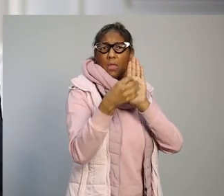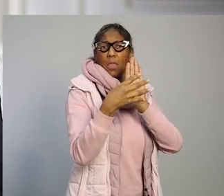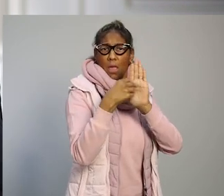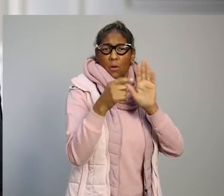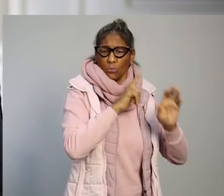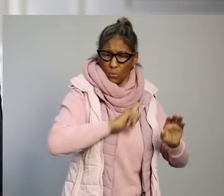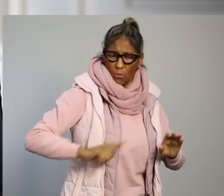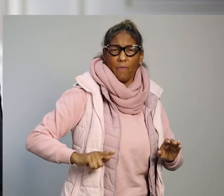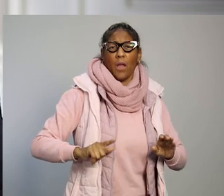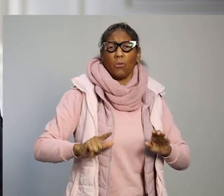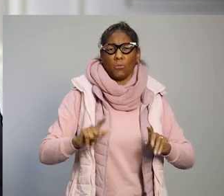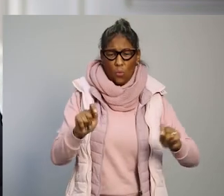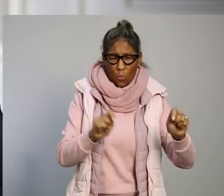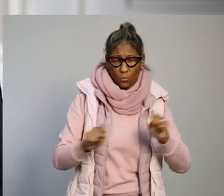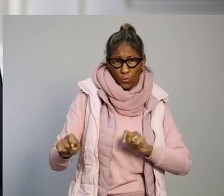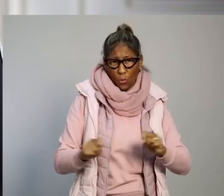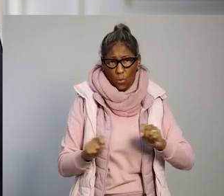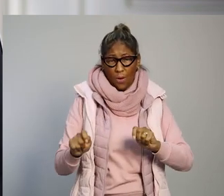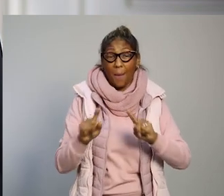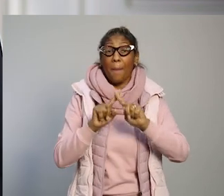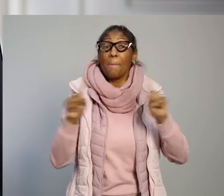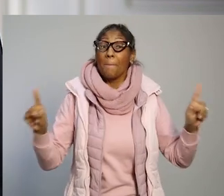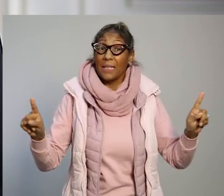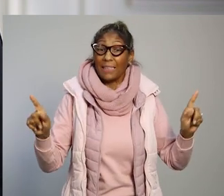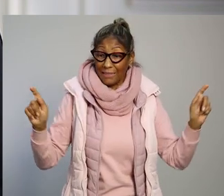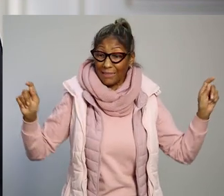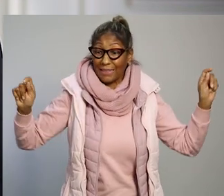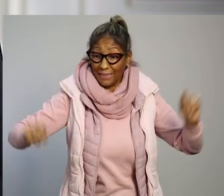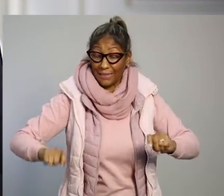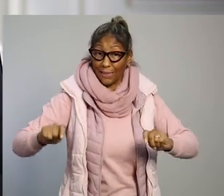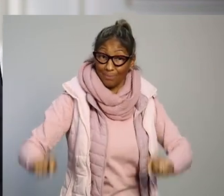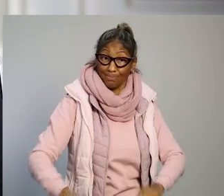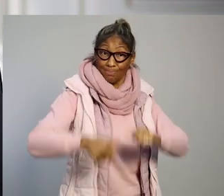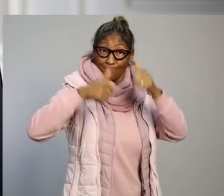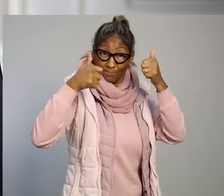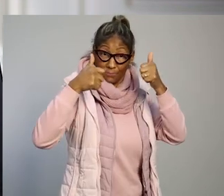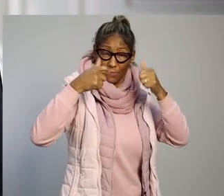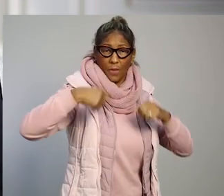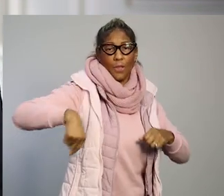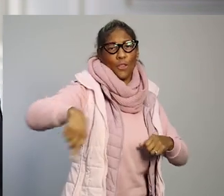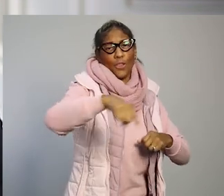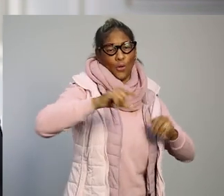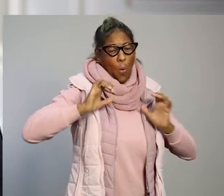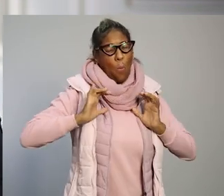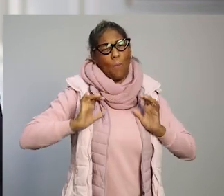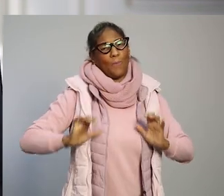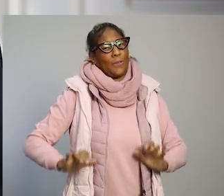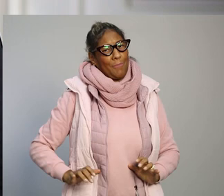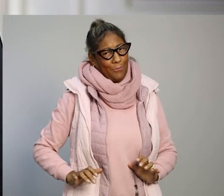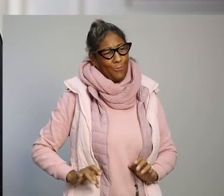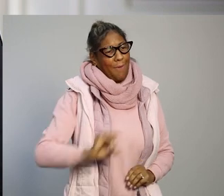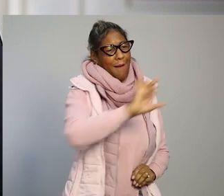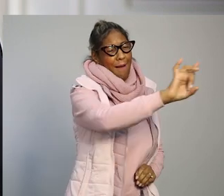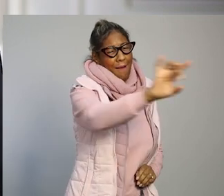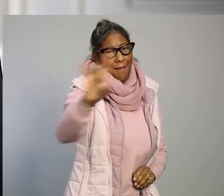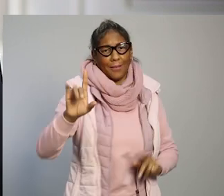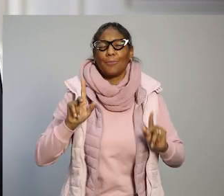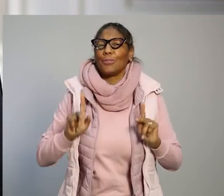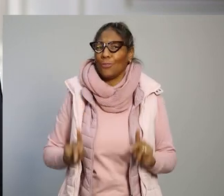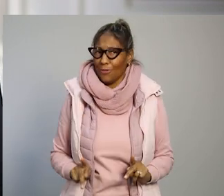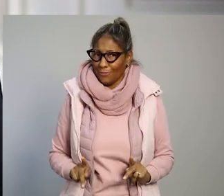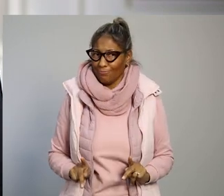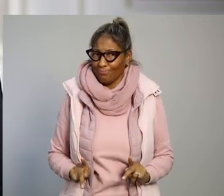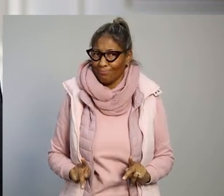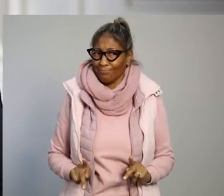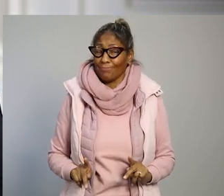nosso modelo do distanciamento controlado, mas o modelo só se concretiza a partir do comportamento das pessoas.